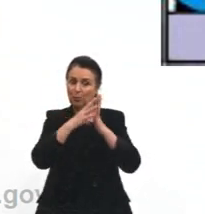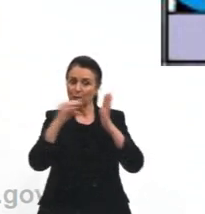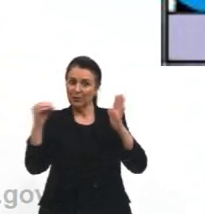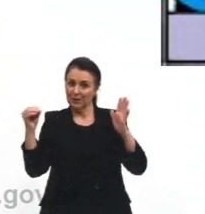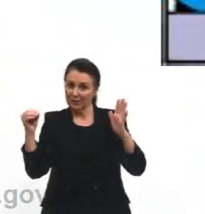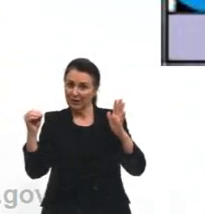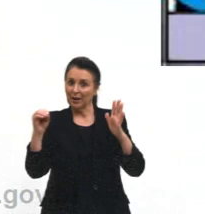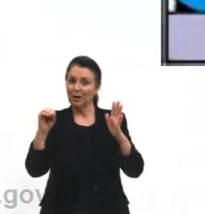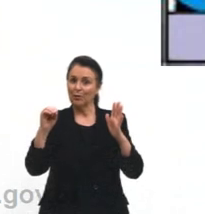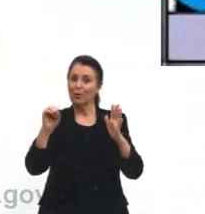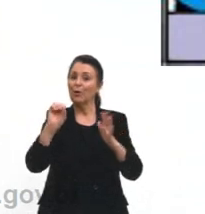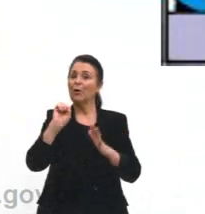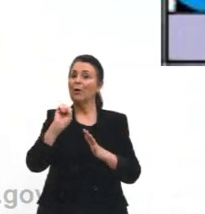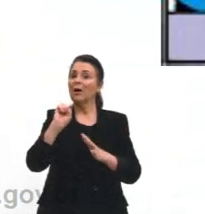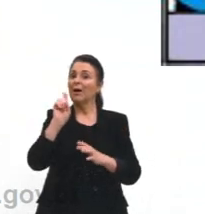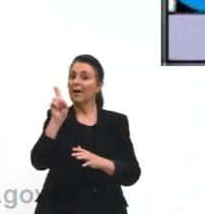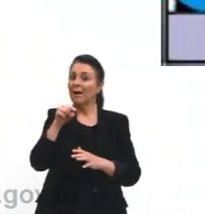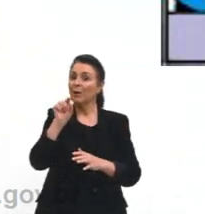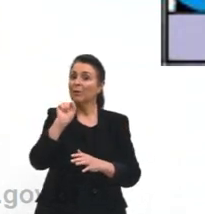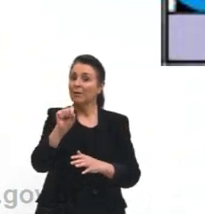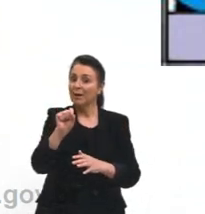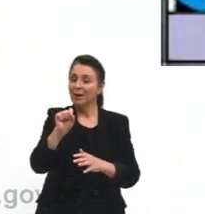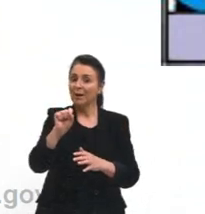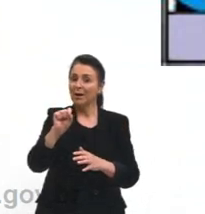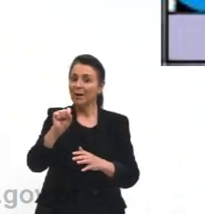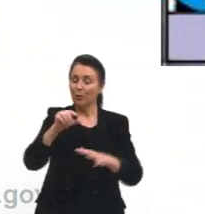ao eixo de rotação, bem ao centro.